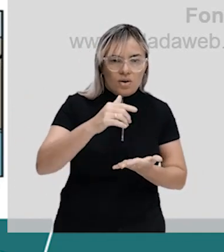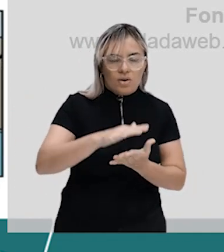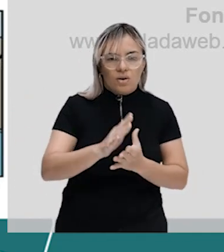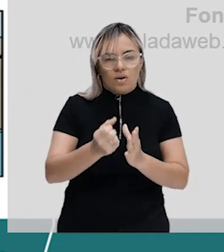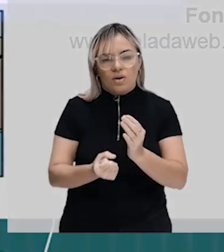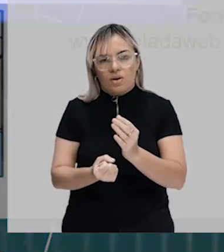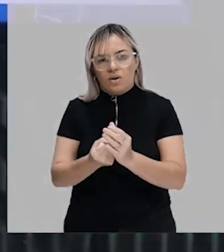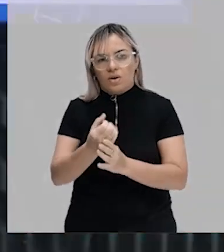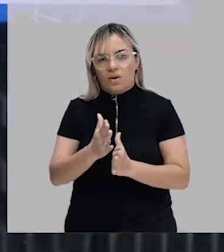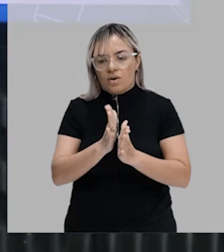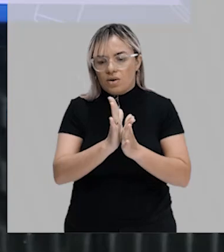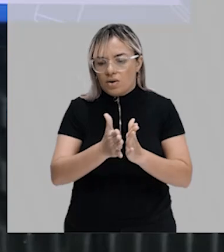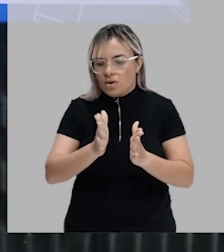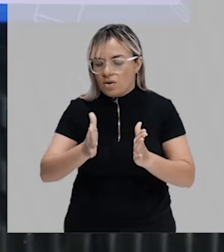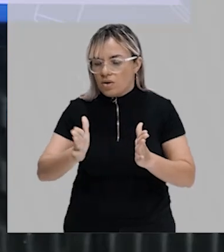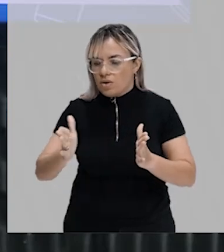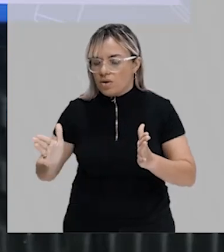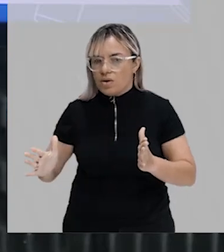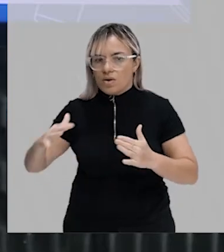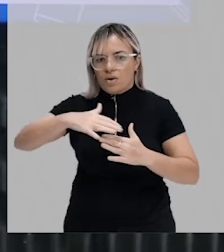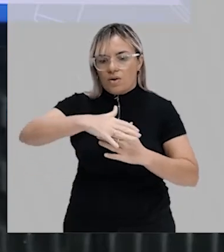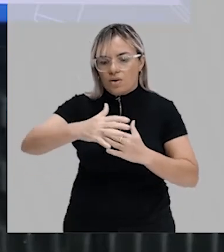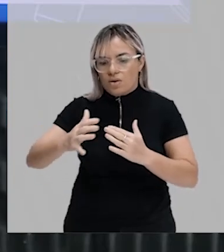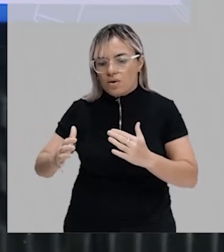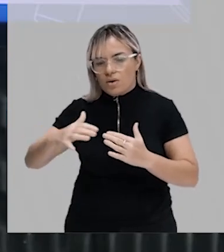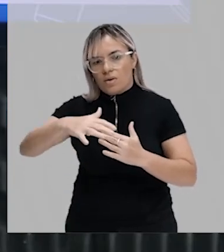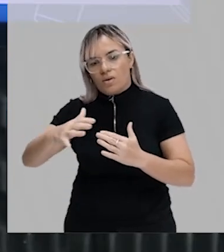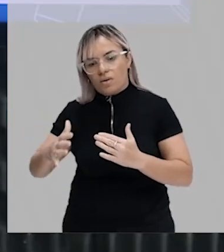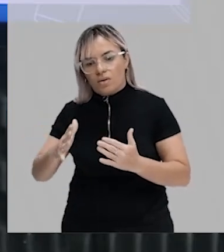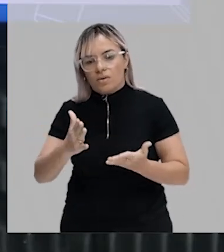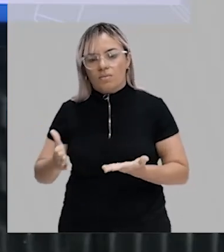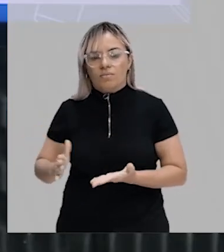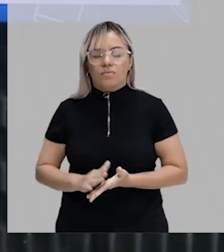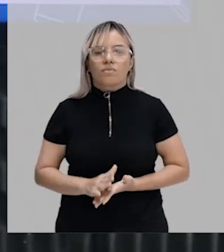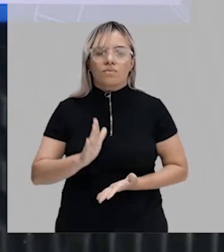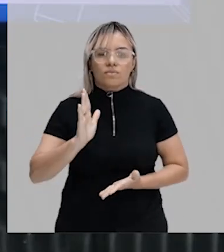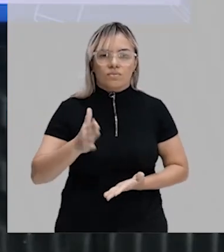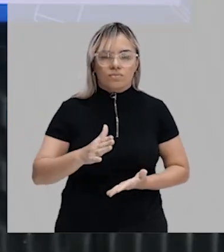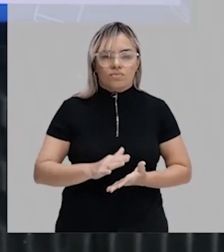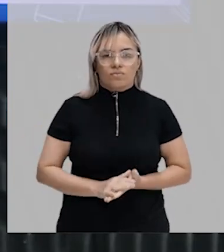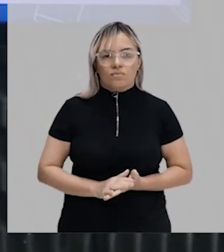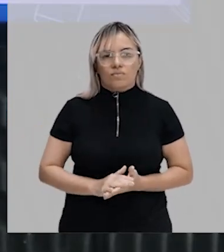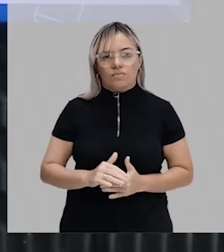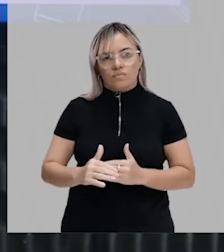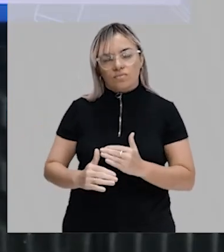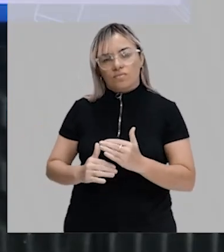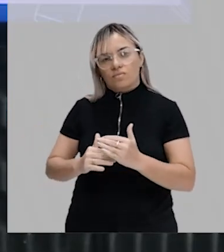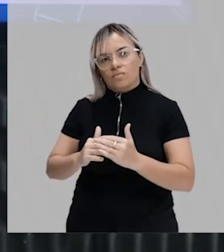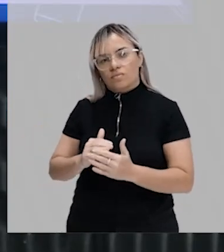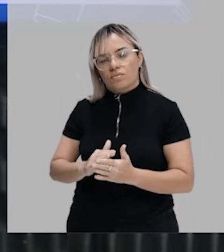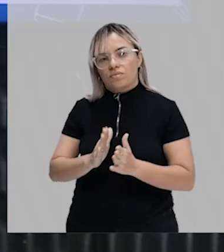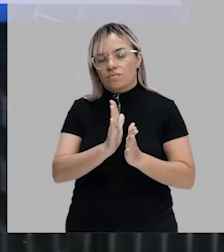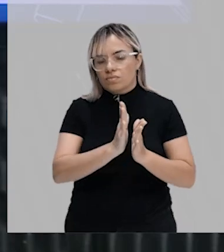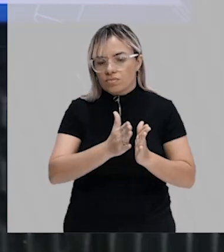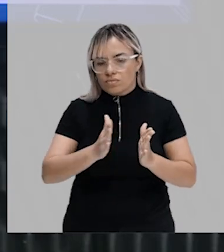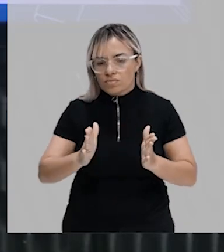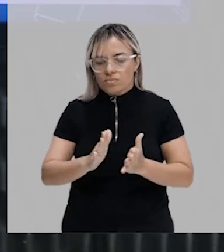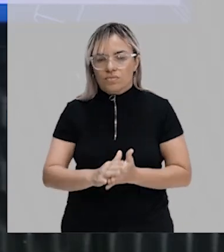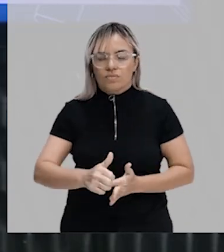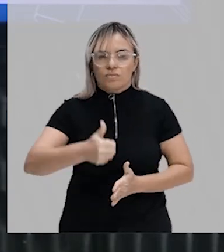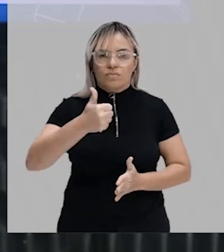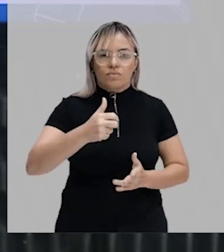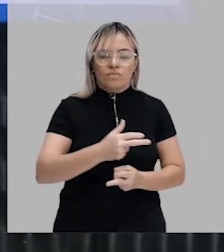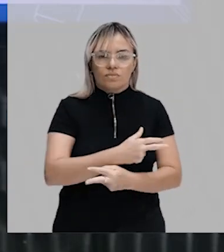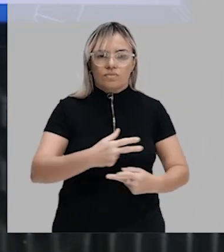que eram separados por uma membrana. Inclusive, um dos passos para a existência dos primeiros seres